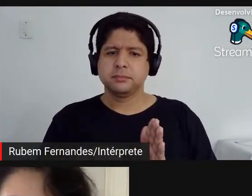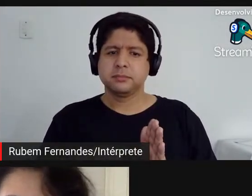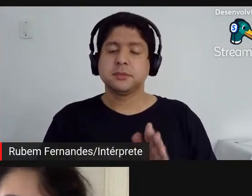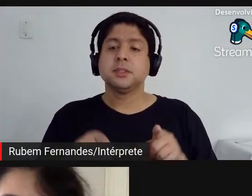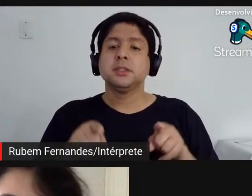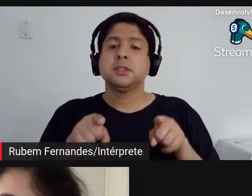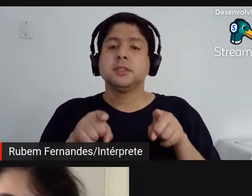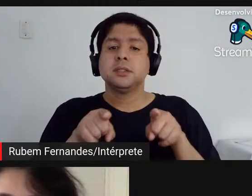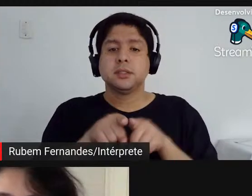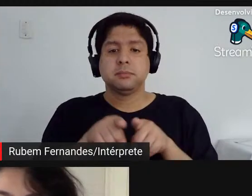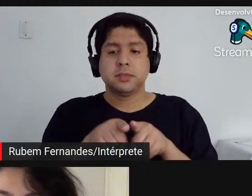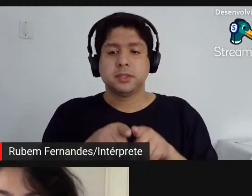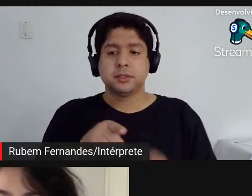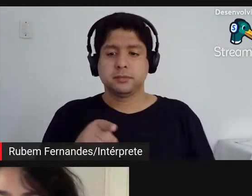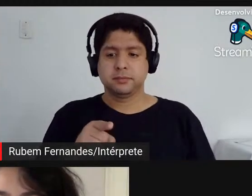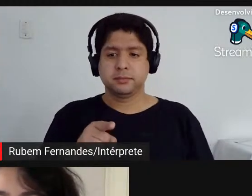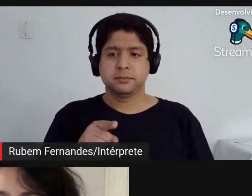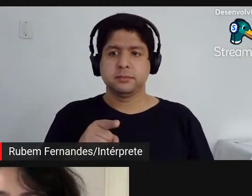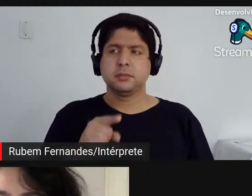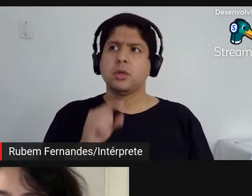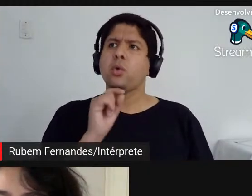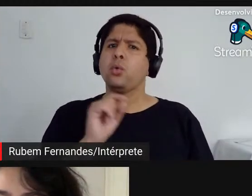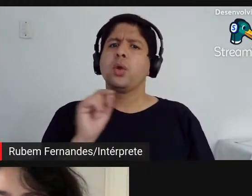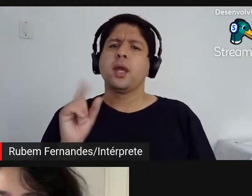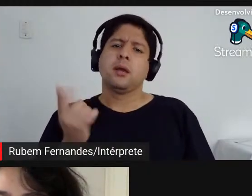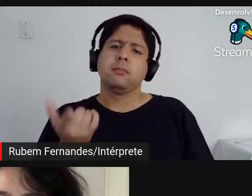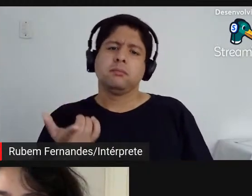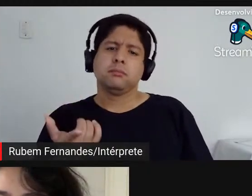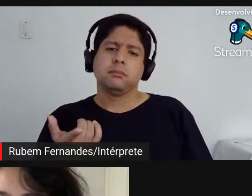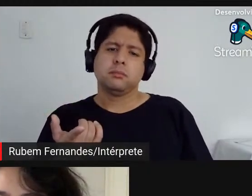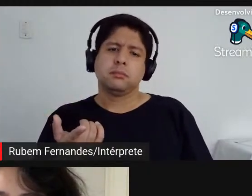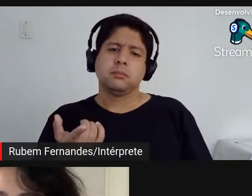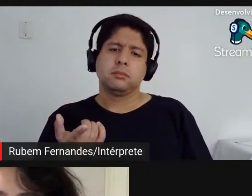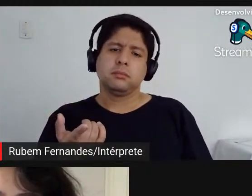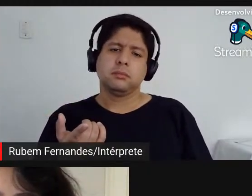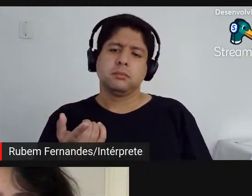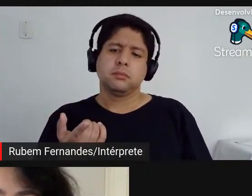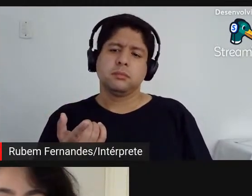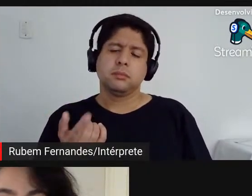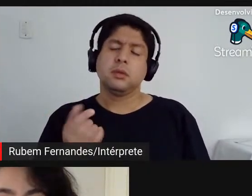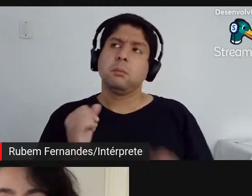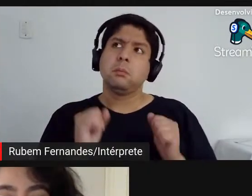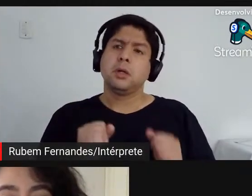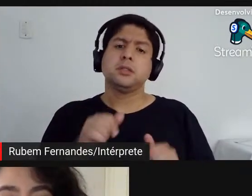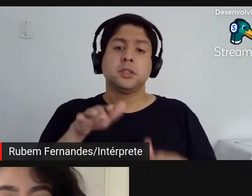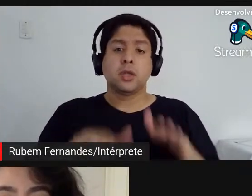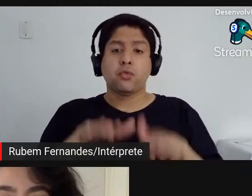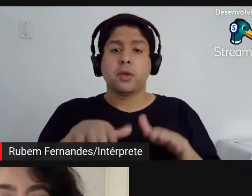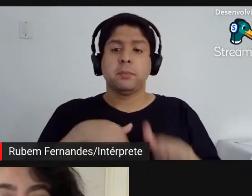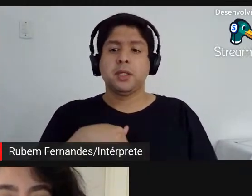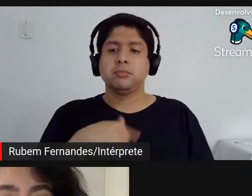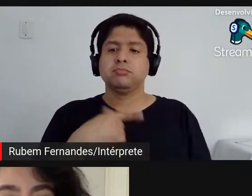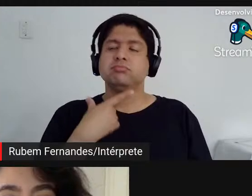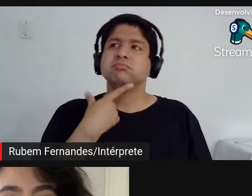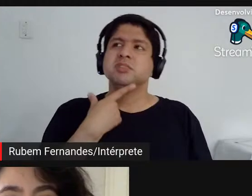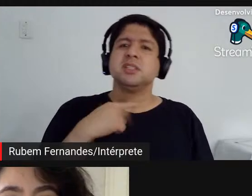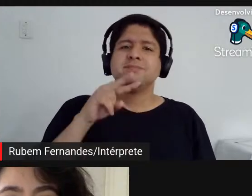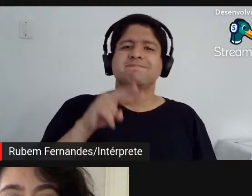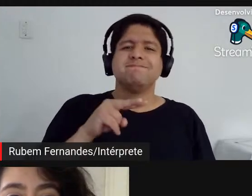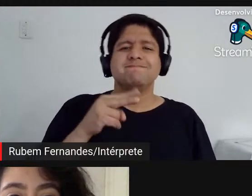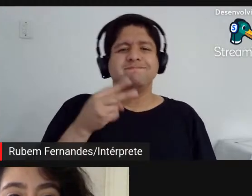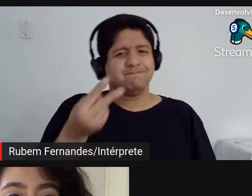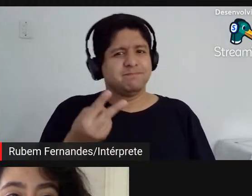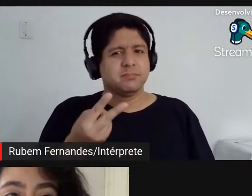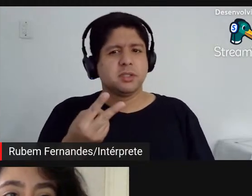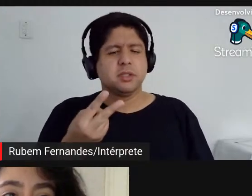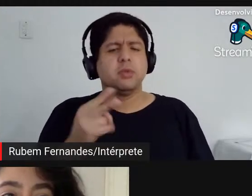o que é é talvez um desejo de inverter um pouco esse